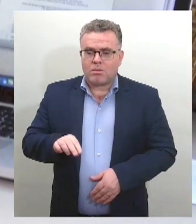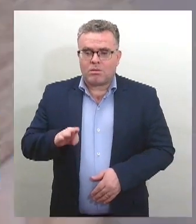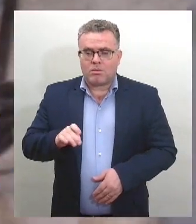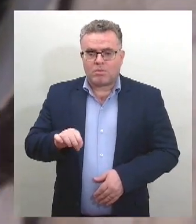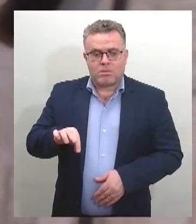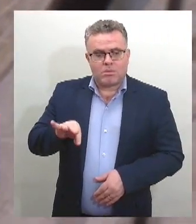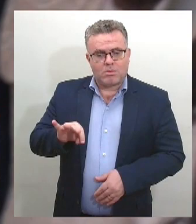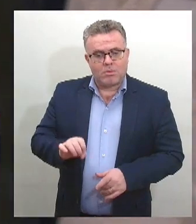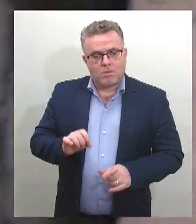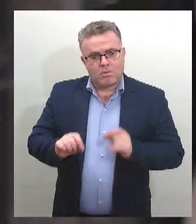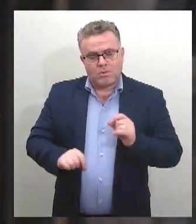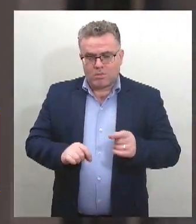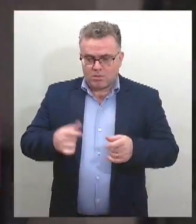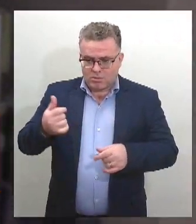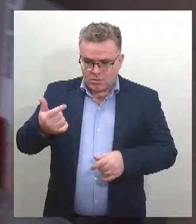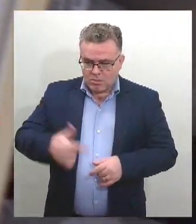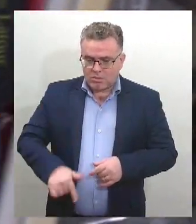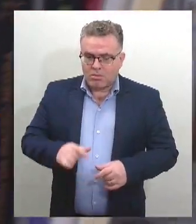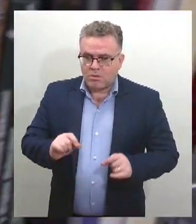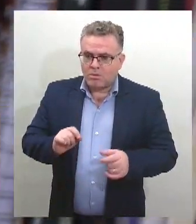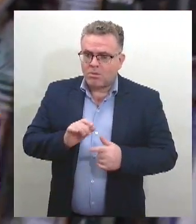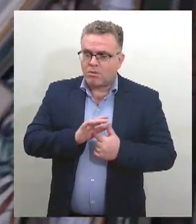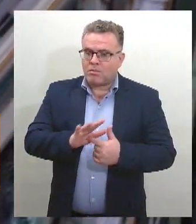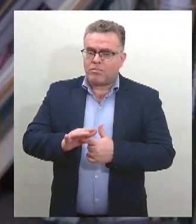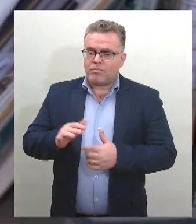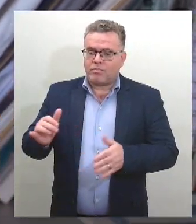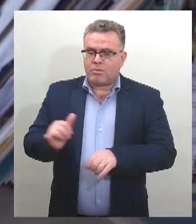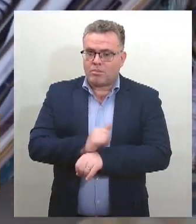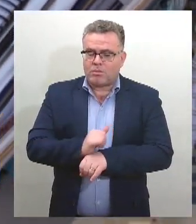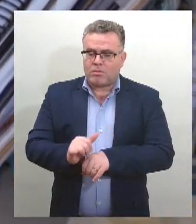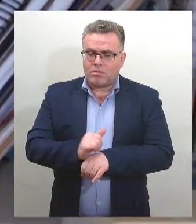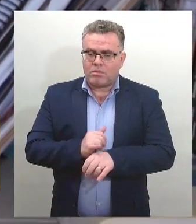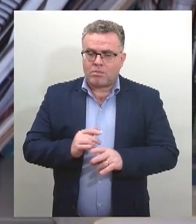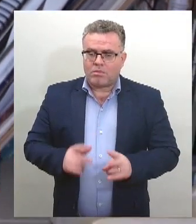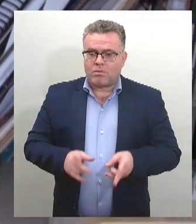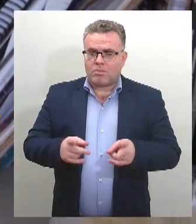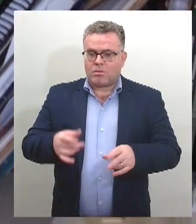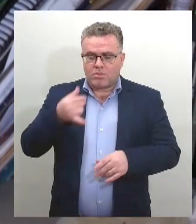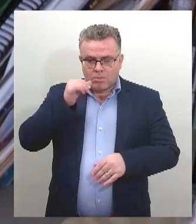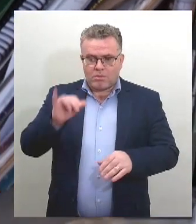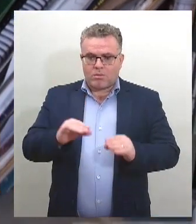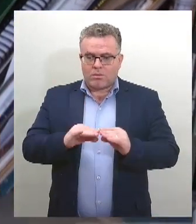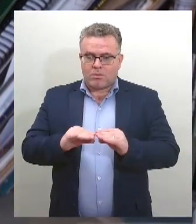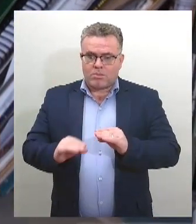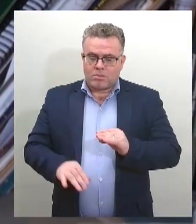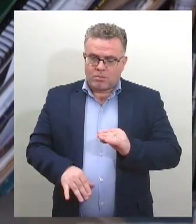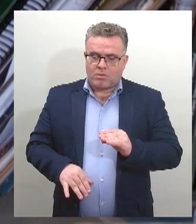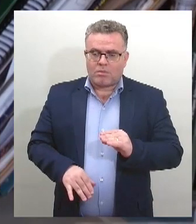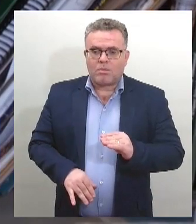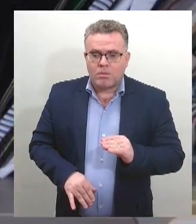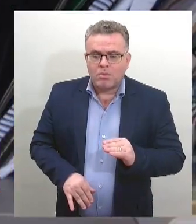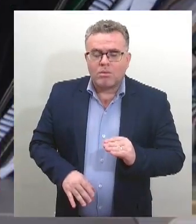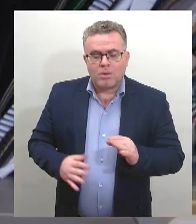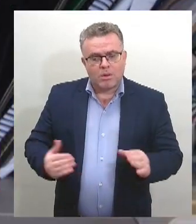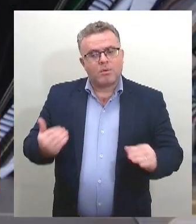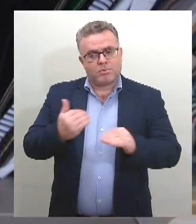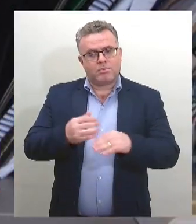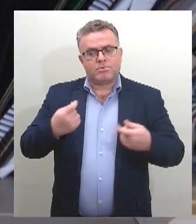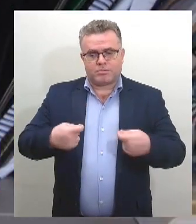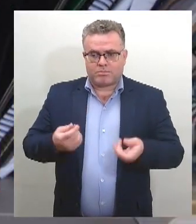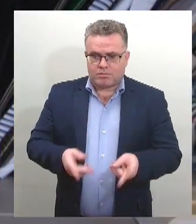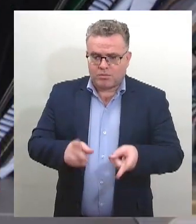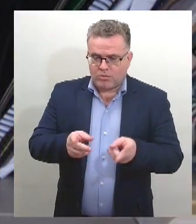reparação, mas uma estratégia para eliminar desigualdades raciais profundamente enraizadas. Isso